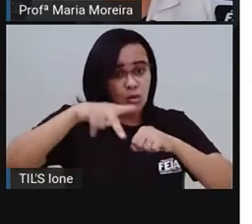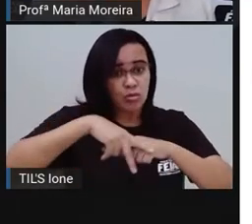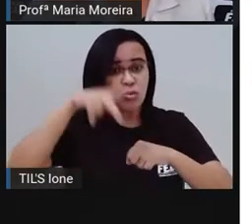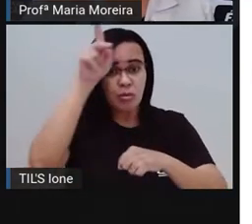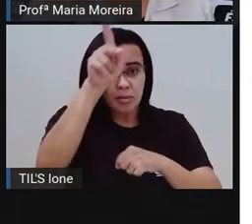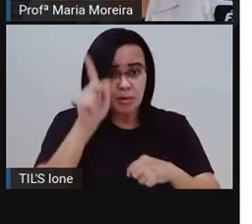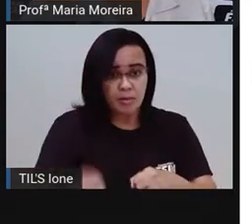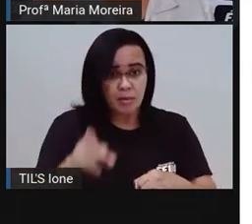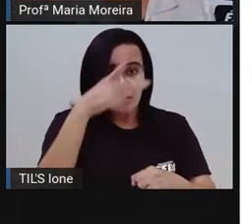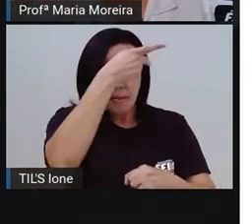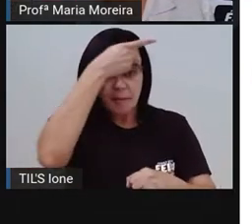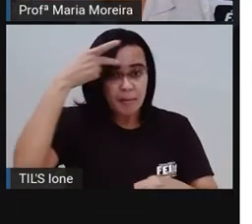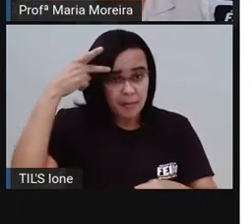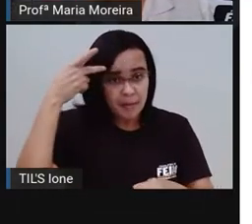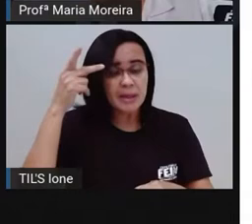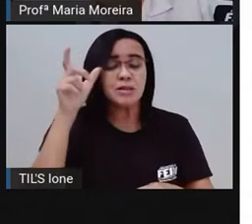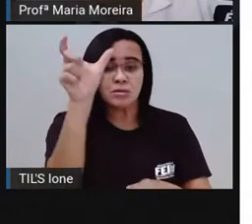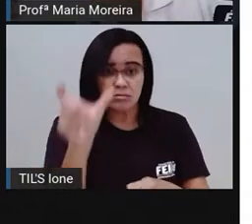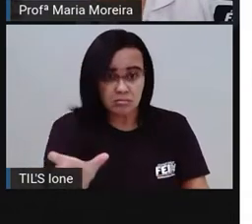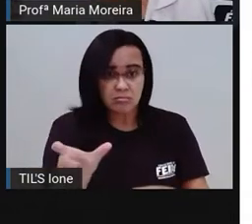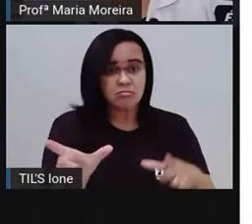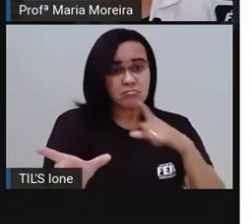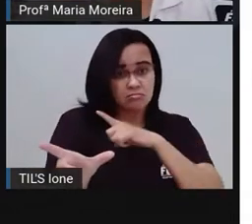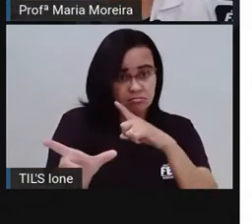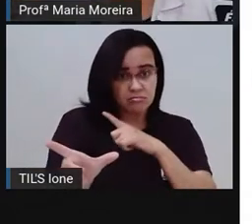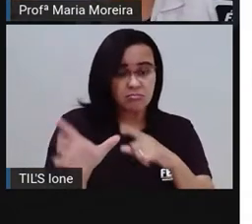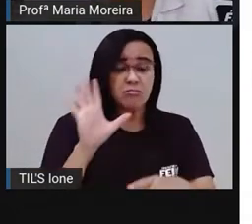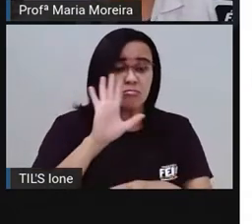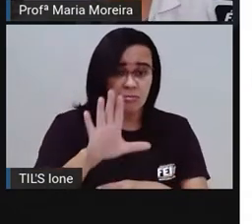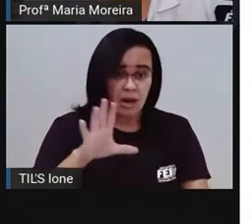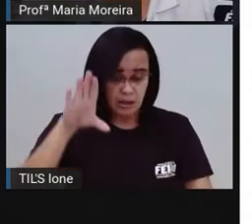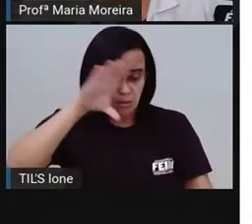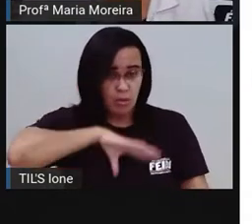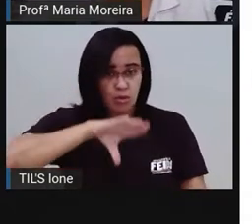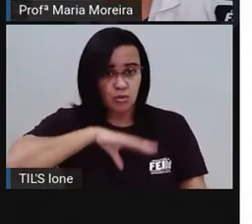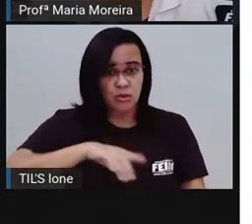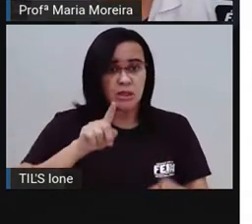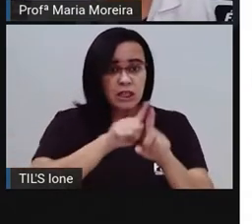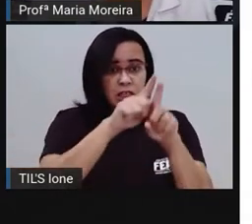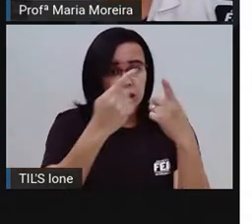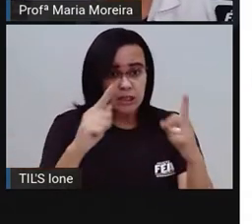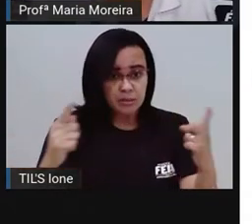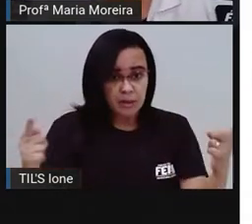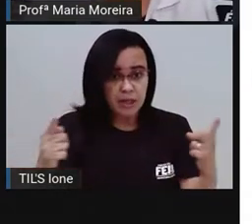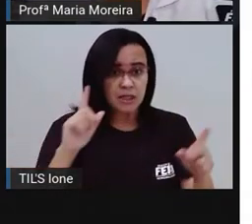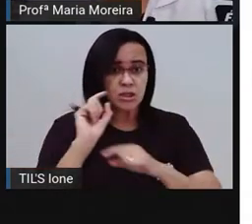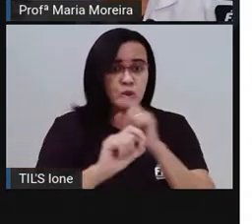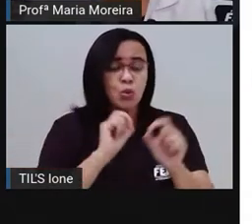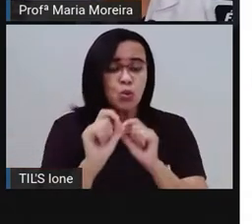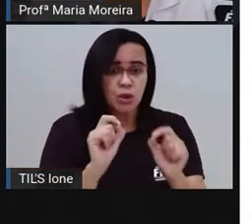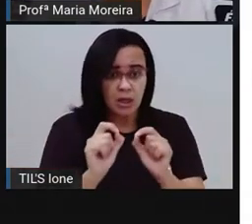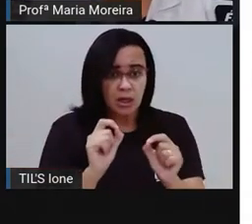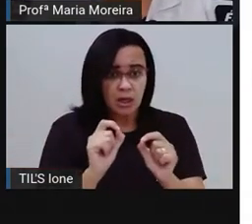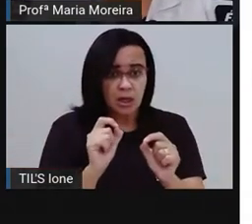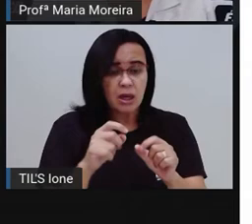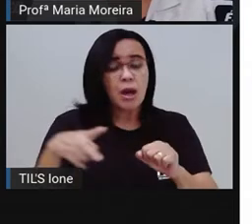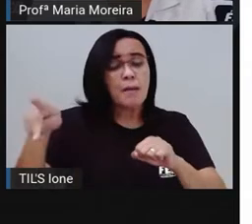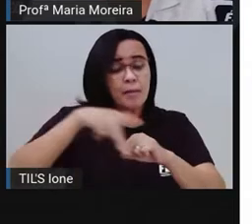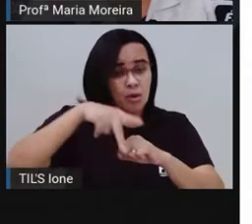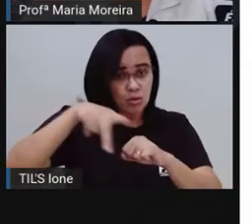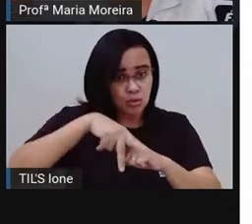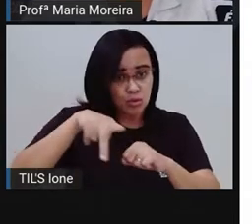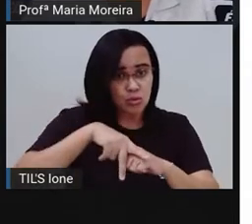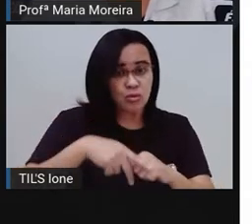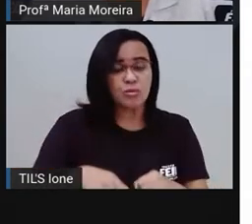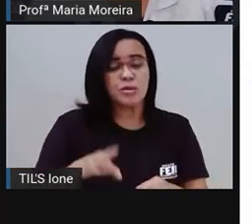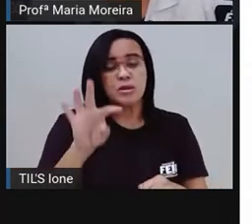Mas, lá na gramática, né? Lá na gramática, tá dizendo que o você é o quê? Pronome de tratamento. Mas